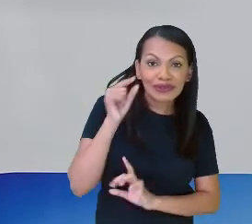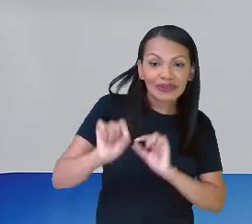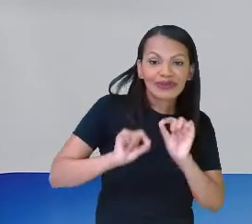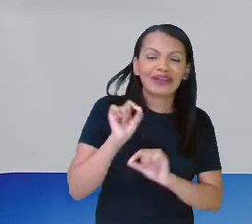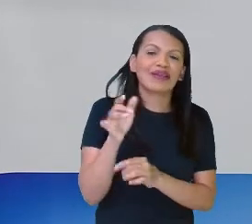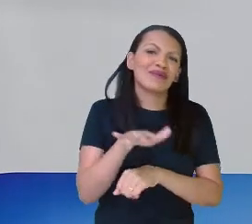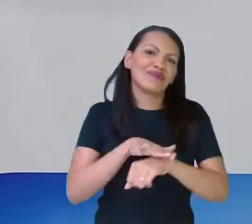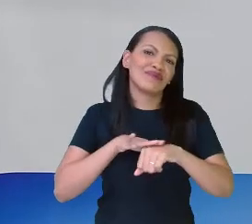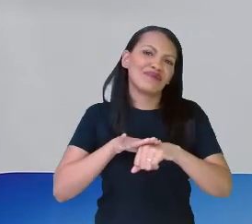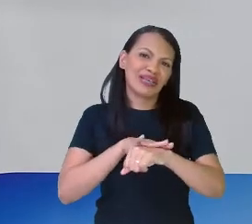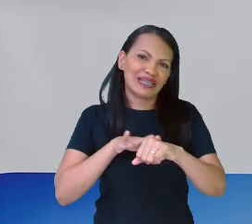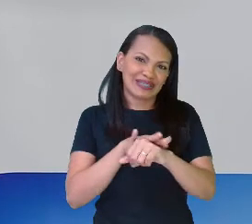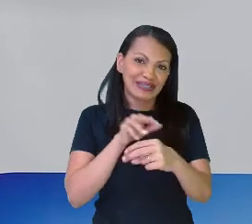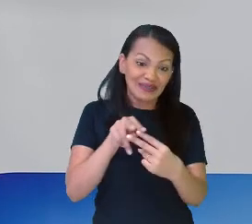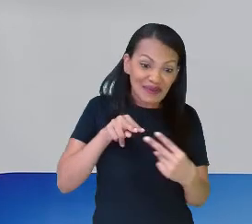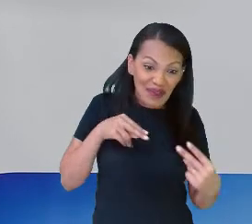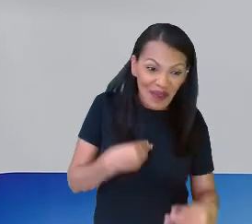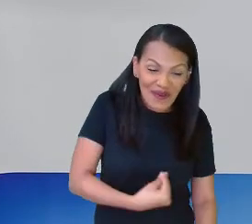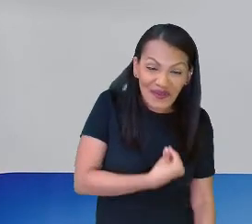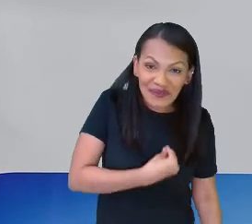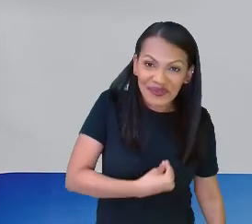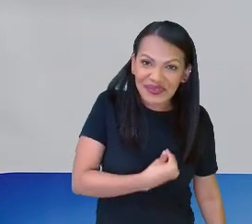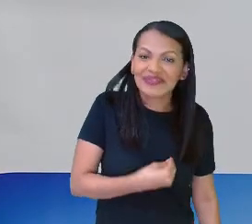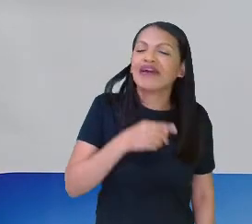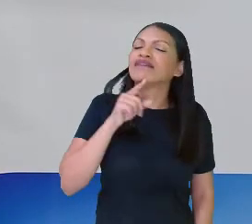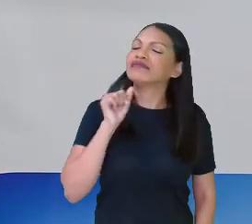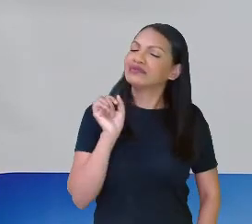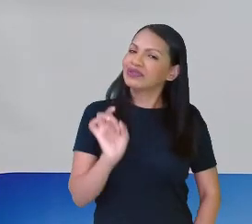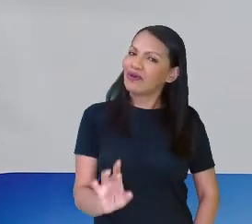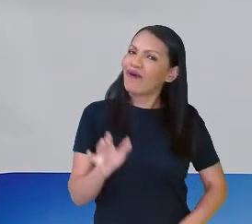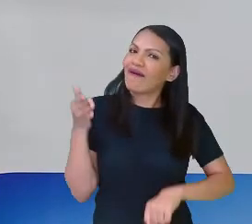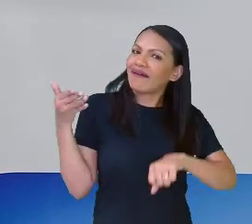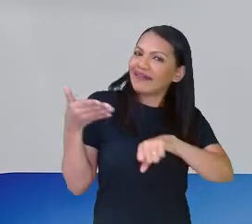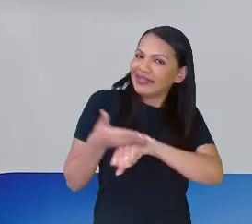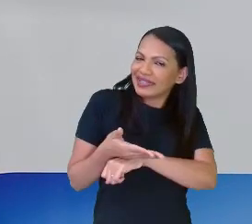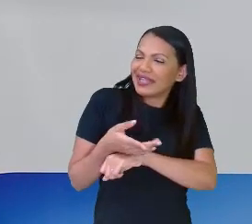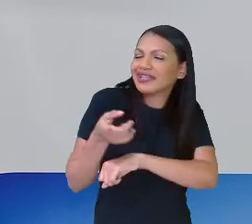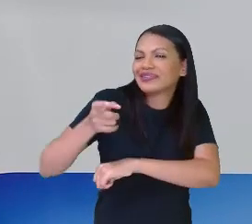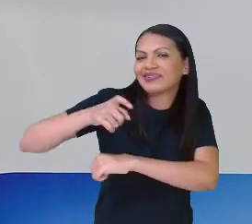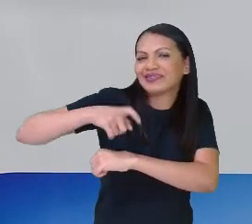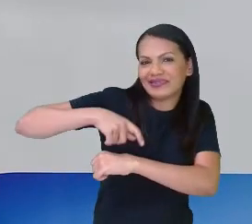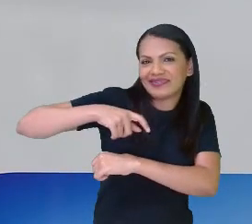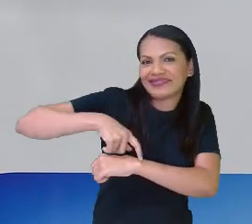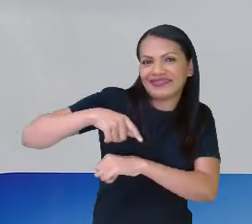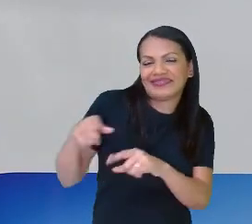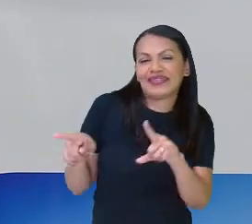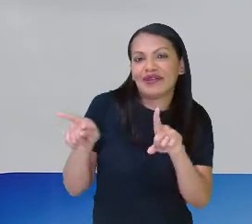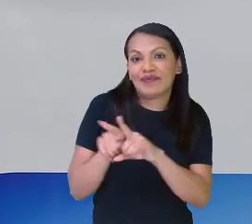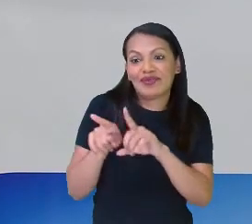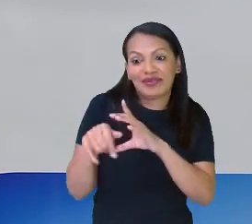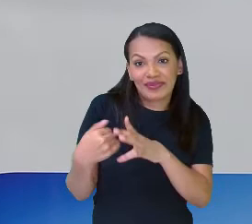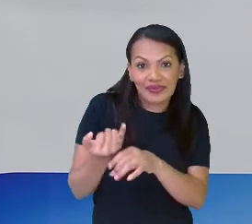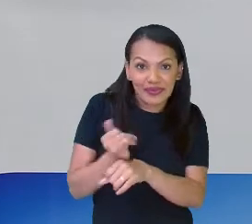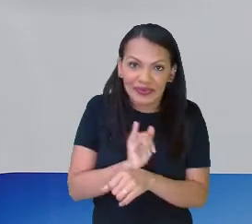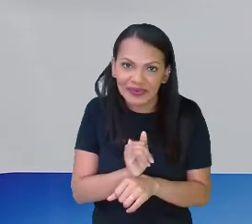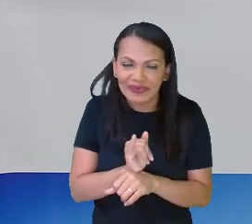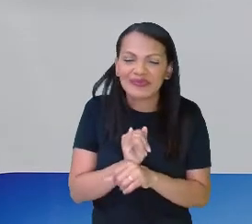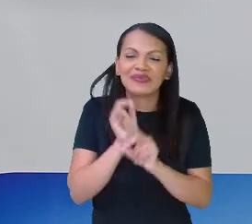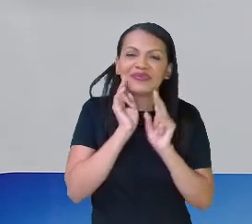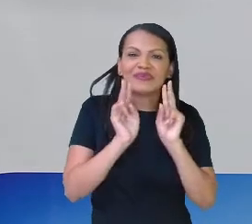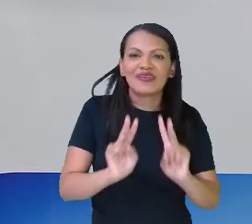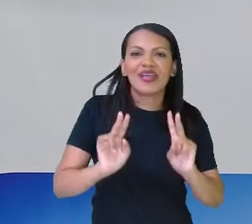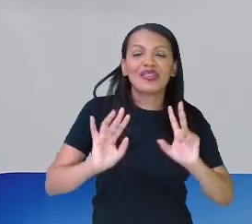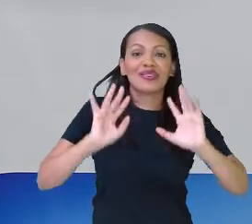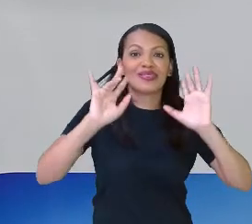conversando ao vivo conosco, é só acessar nesse horário, ou ainda pelo YouTube, vê todas as aulas,